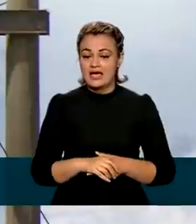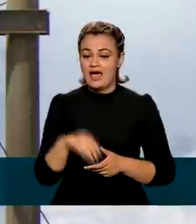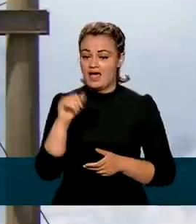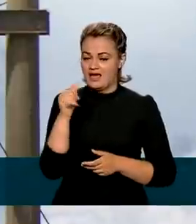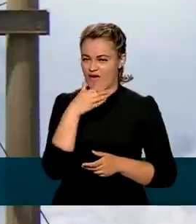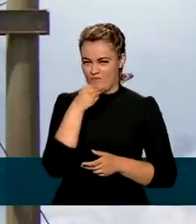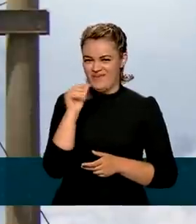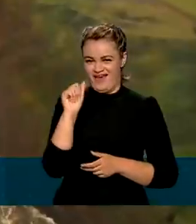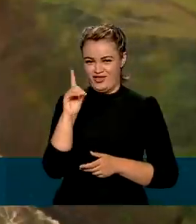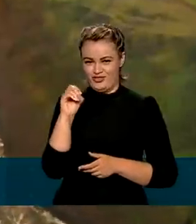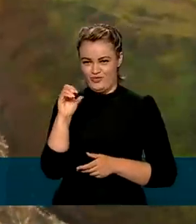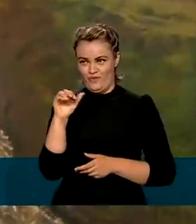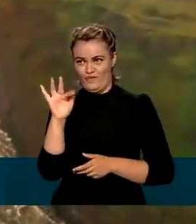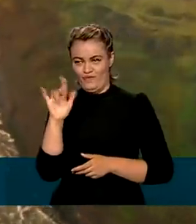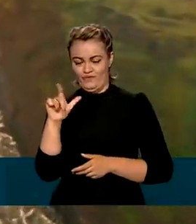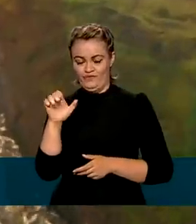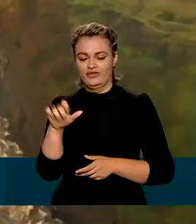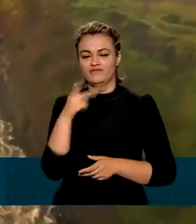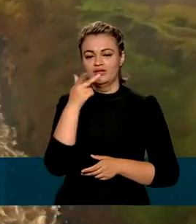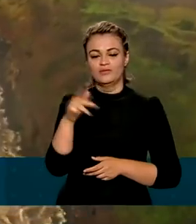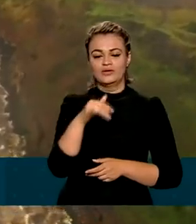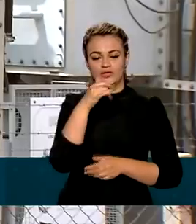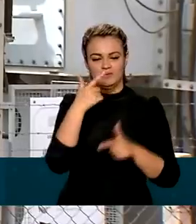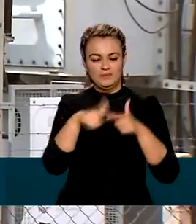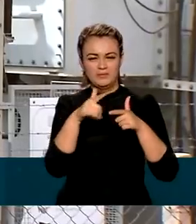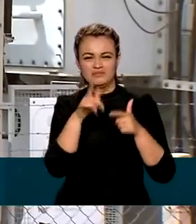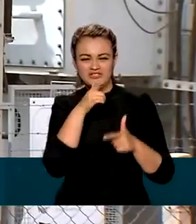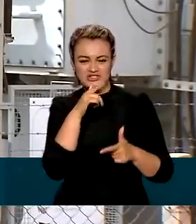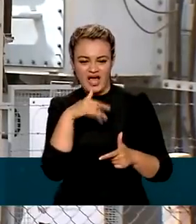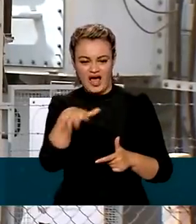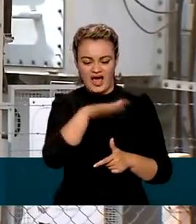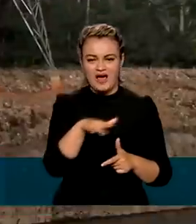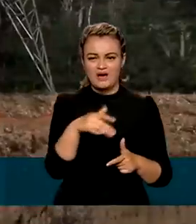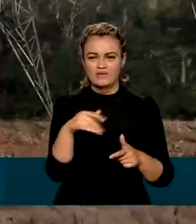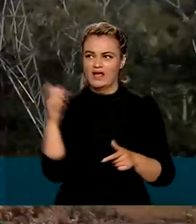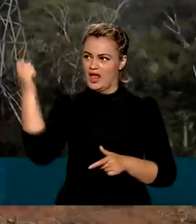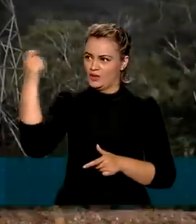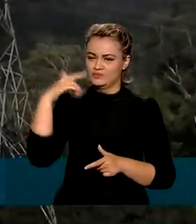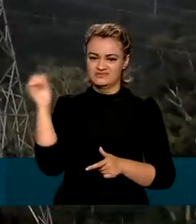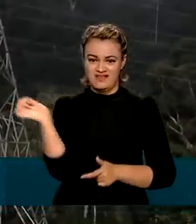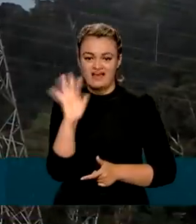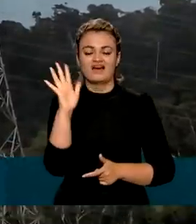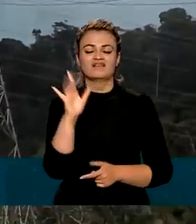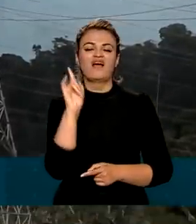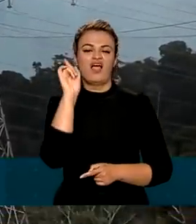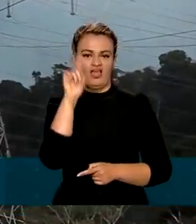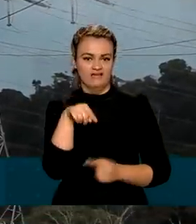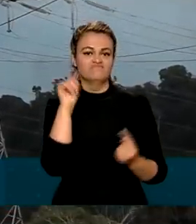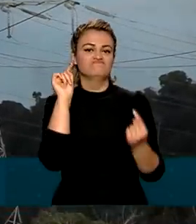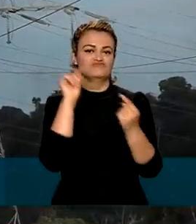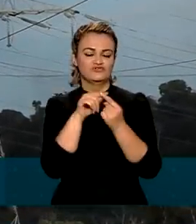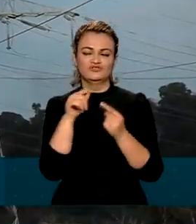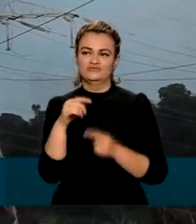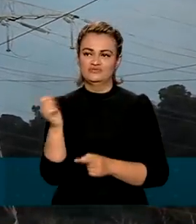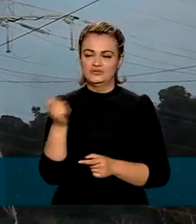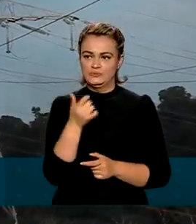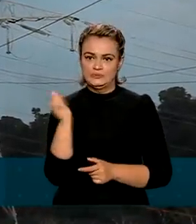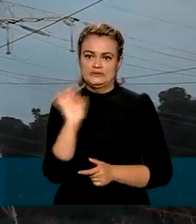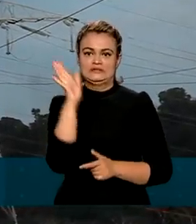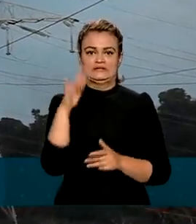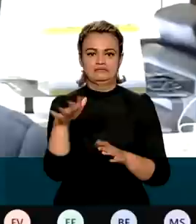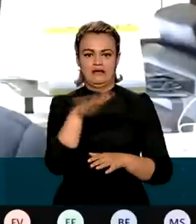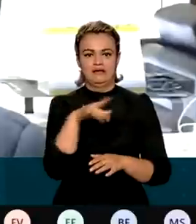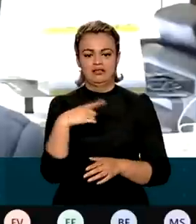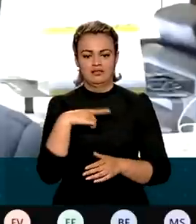Adolfo Saxida, a crise hídrica e as bandeiras tarifárias nas contas de luz são as responsáveis pelos aumentos nestes